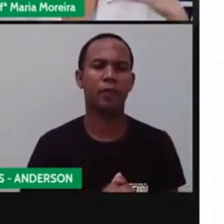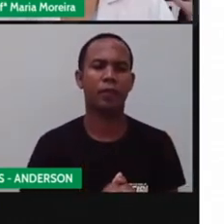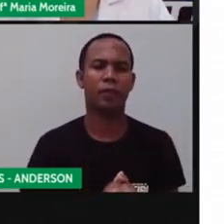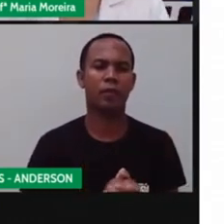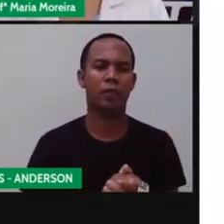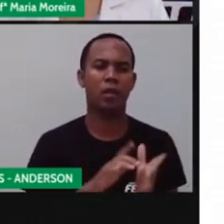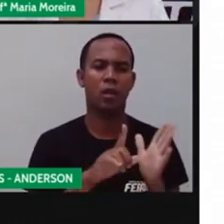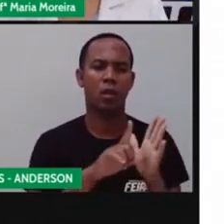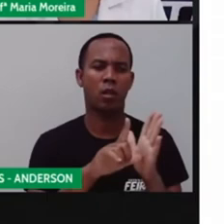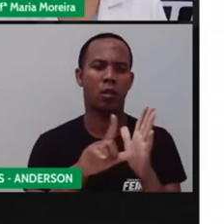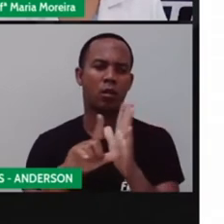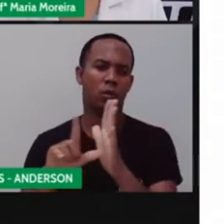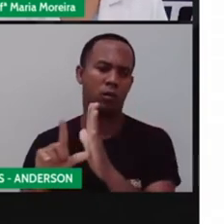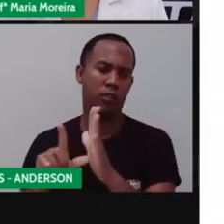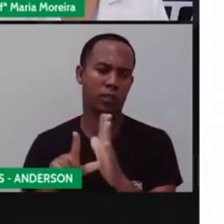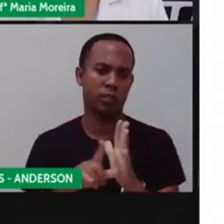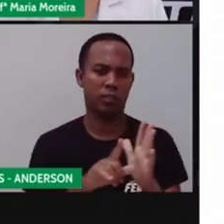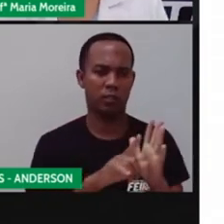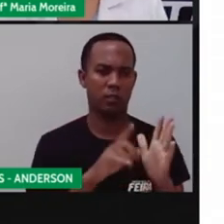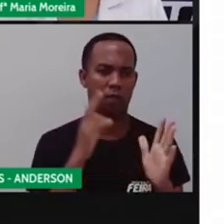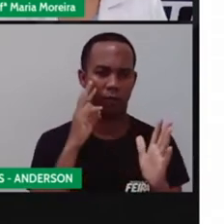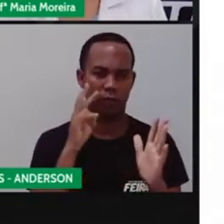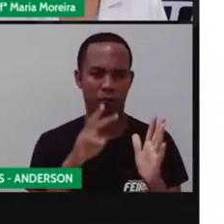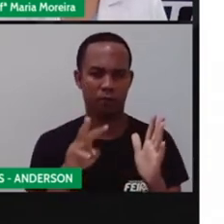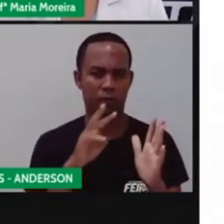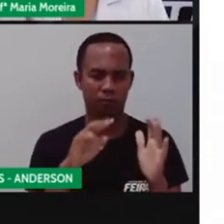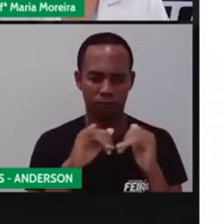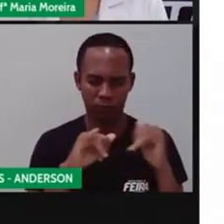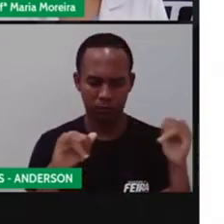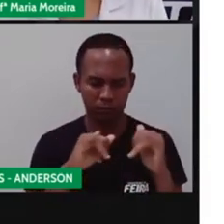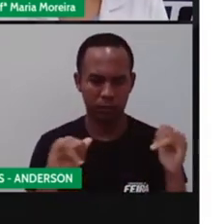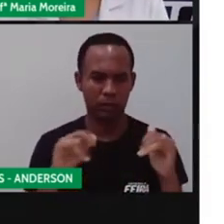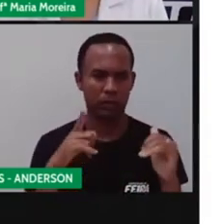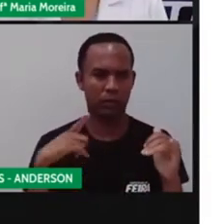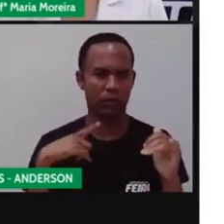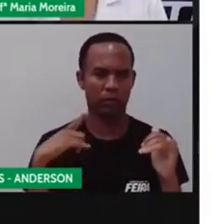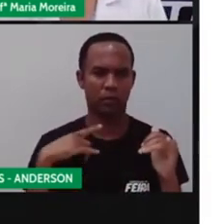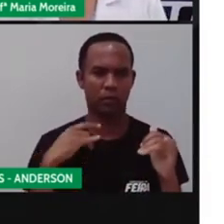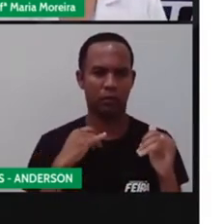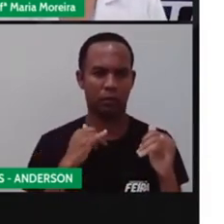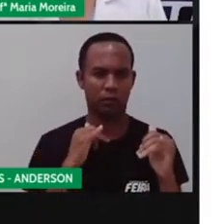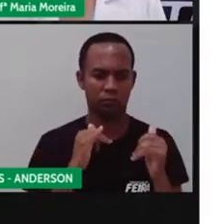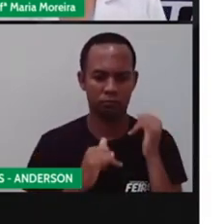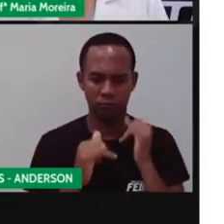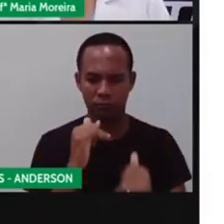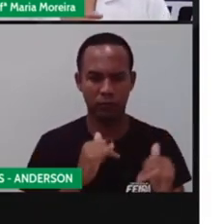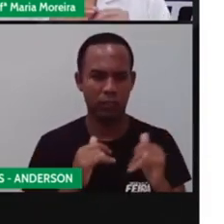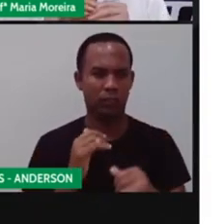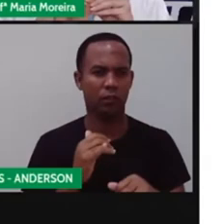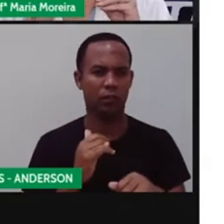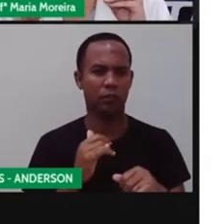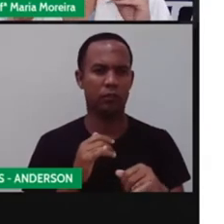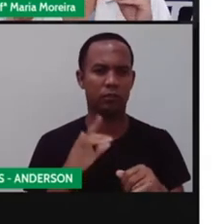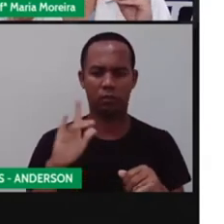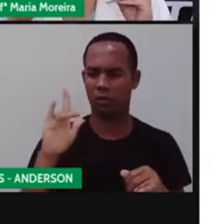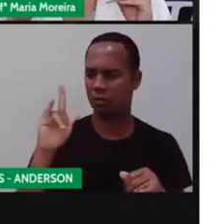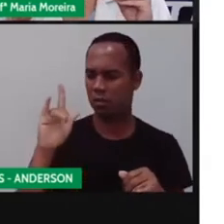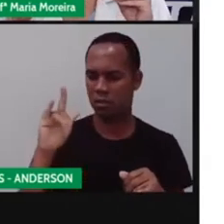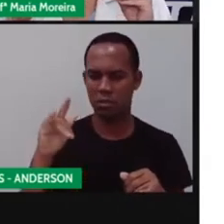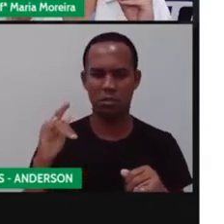Existem várias campanhas ali. Vários anúncios. Inclusive, no Instagram, eles postam isso. Nas...